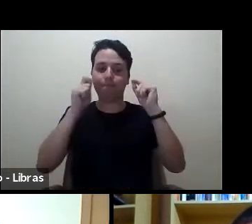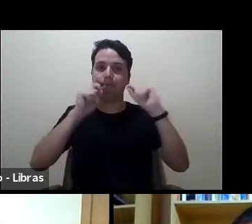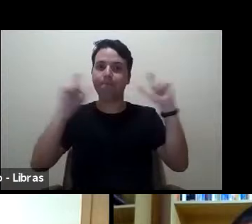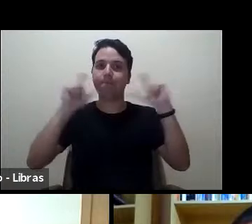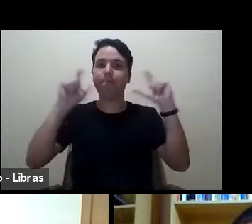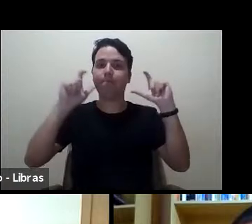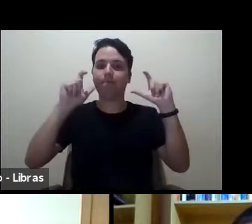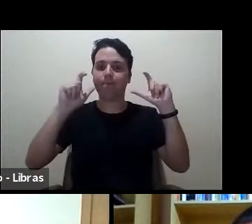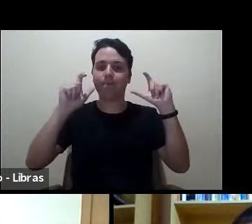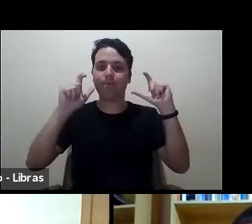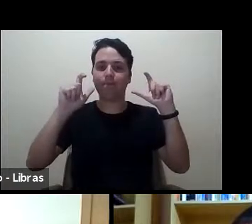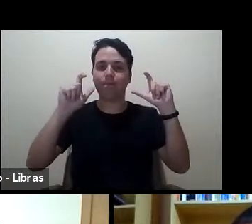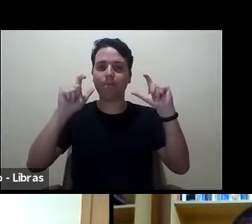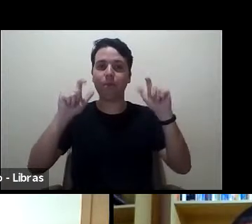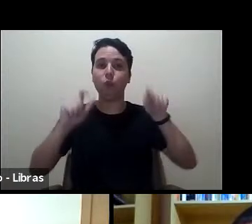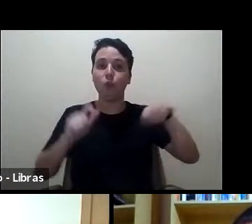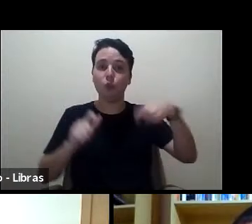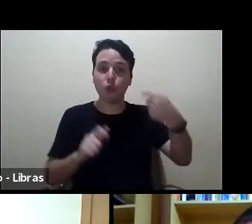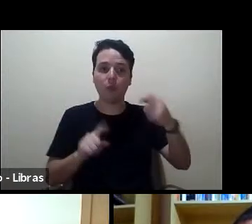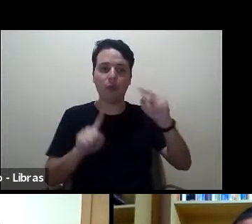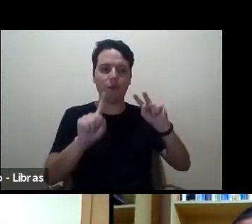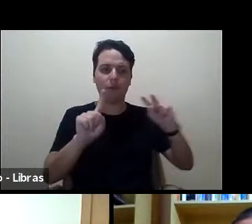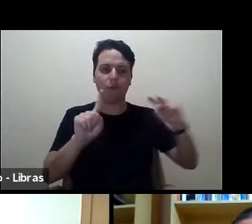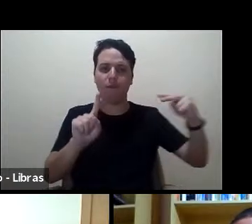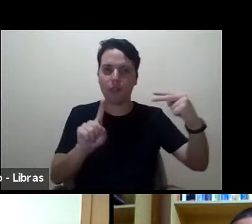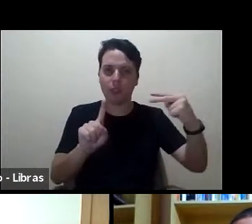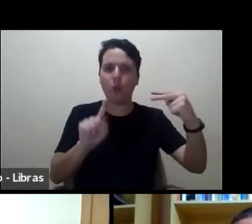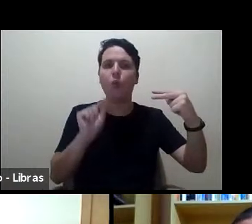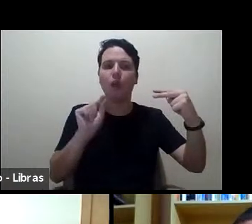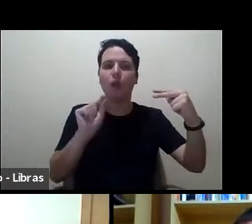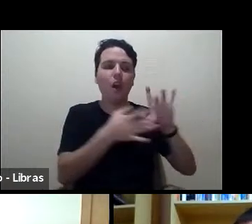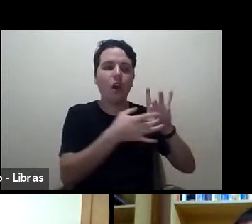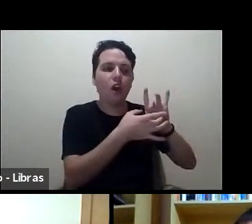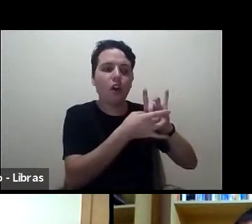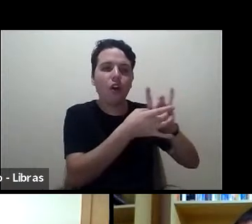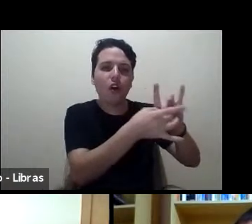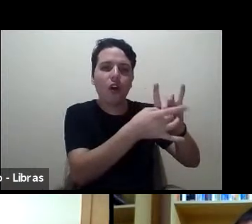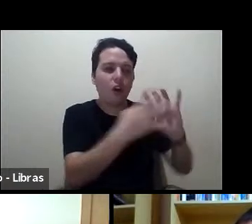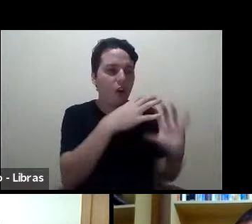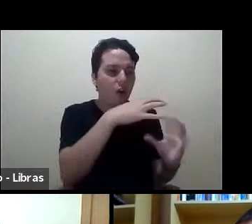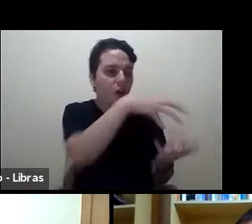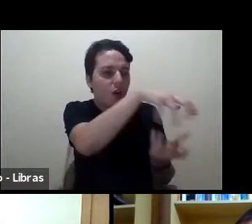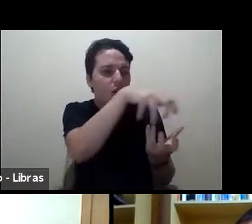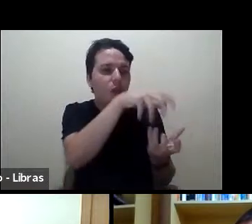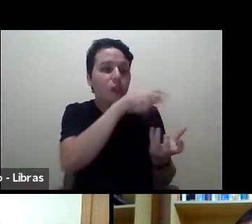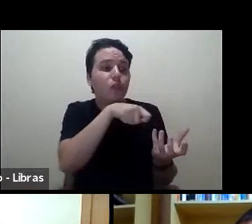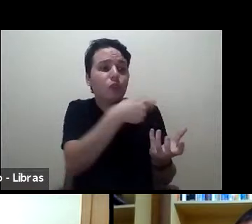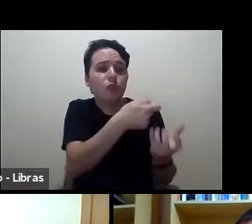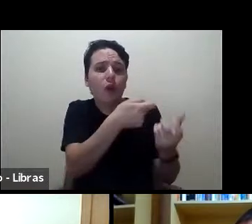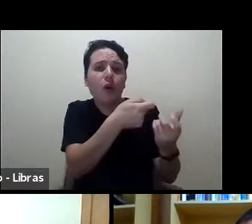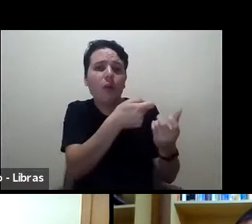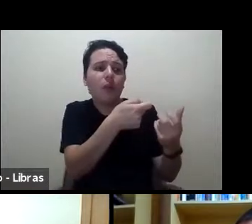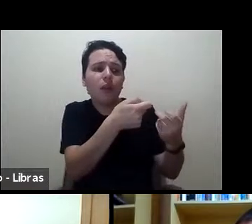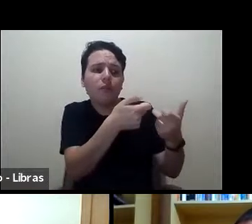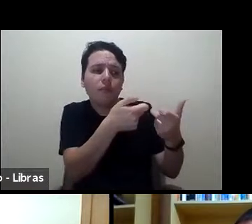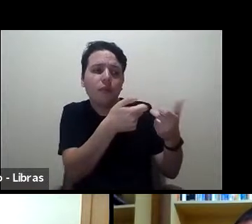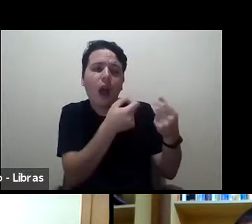alerta dessa visão do contexto internacional sobre algumas políticas,